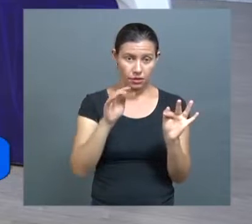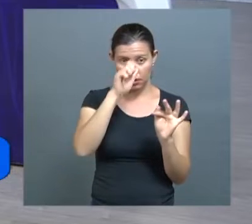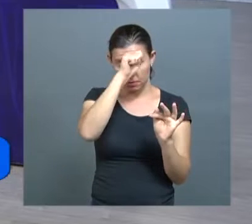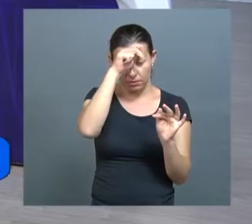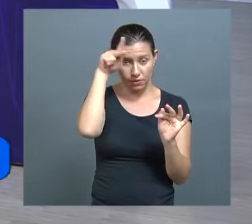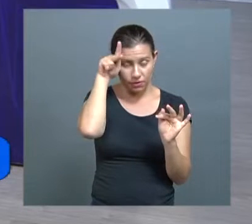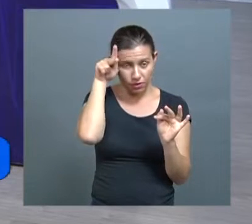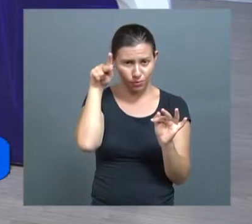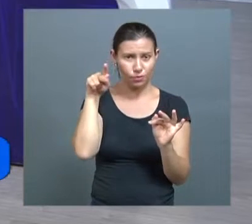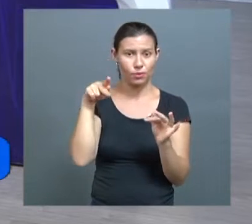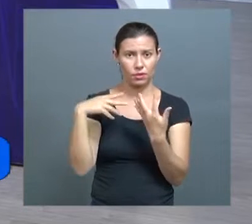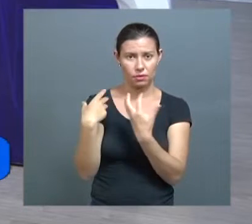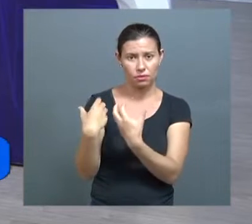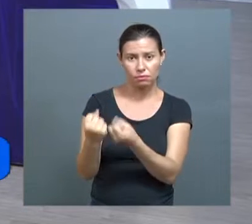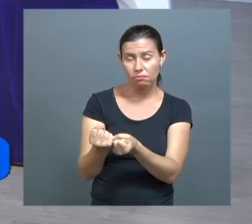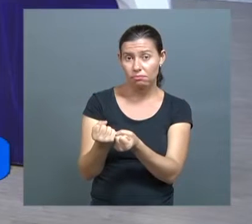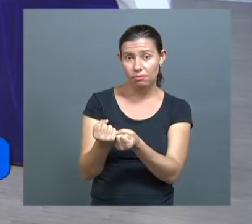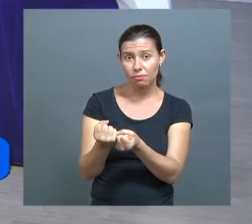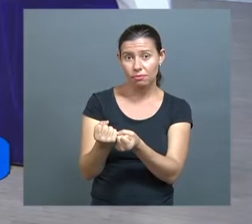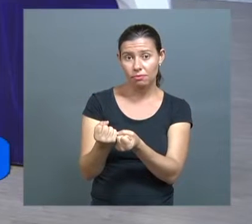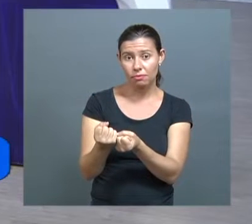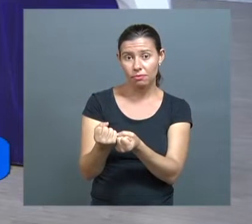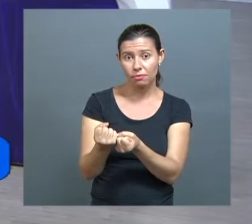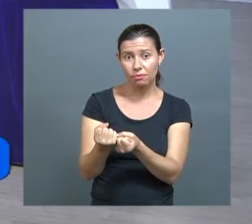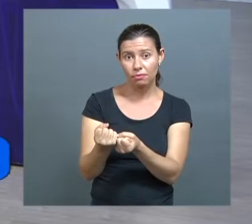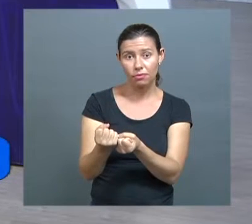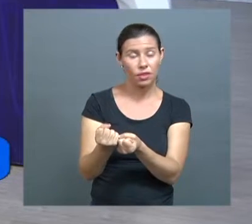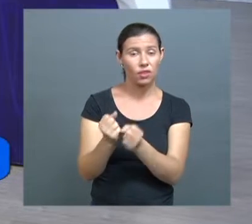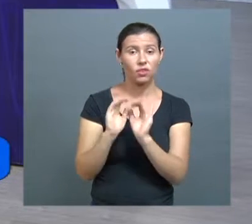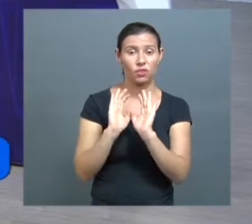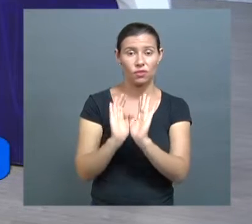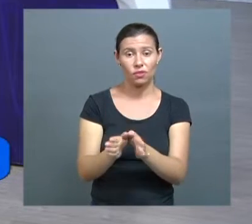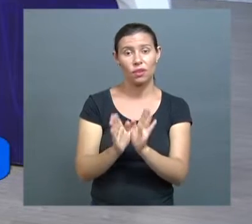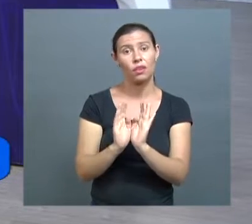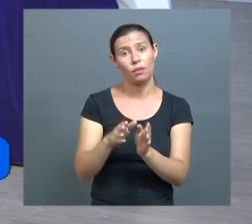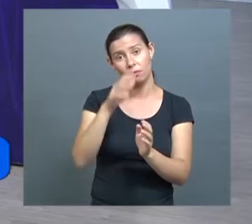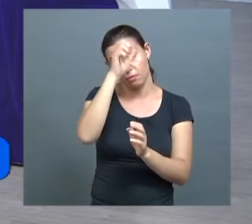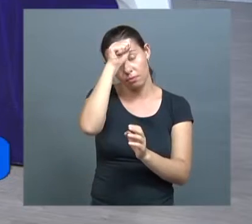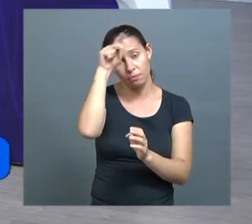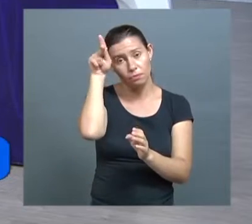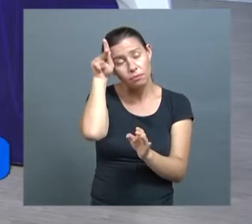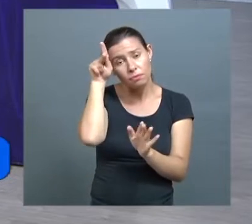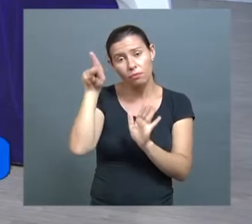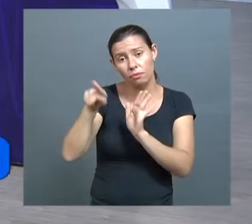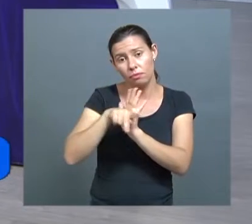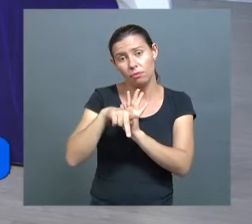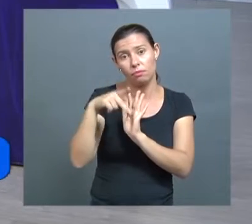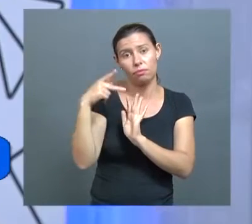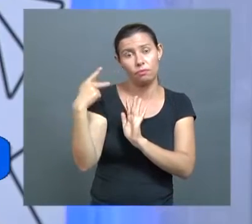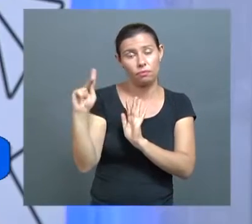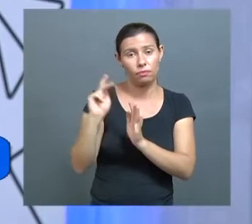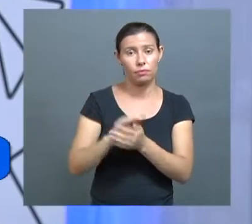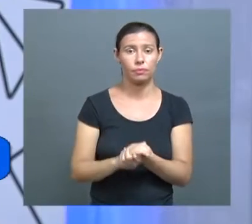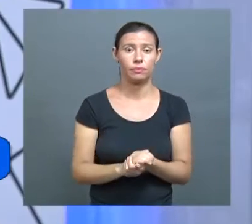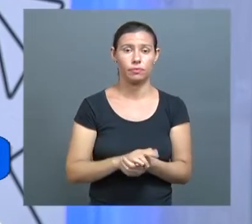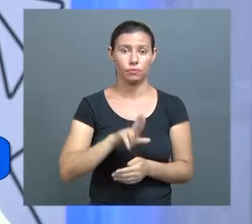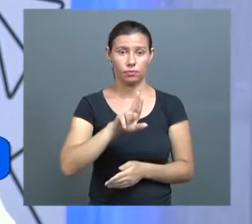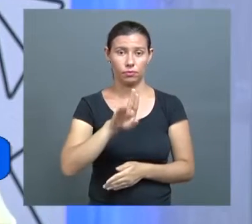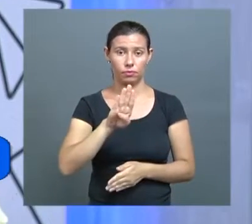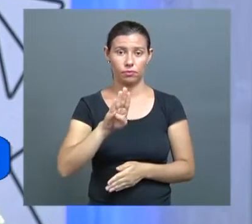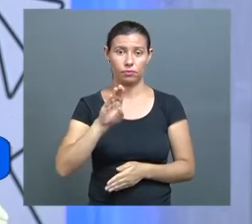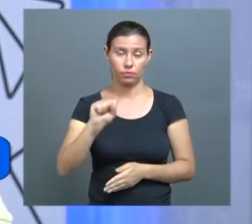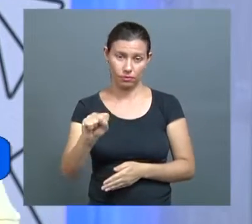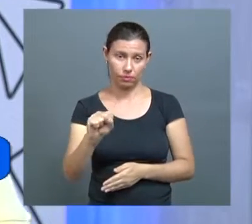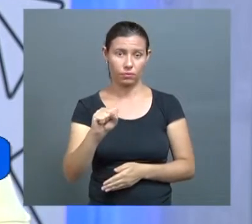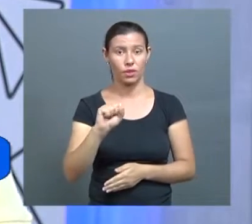absorver. Isso já é função da prefeitura. No caso, as UBS e as UAS